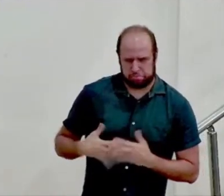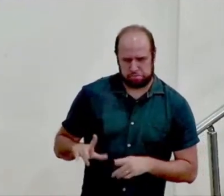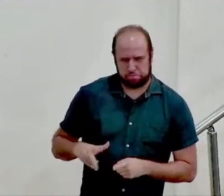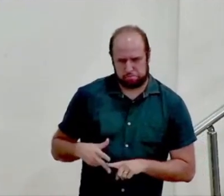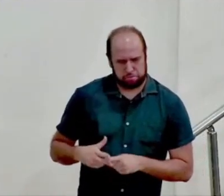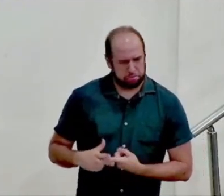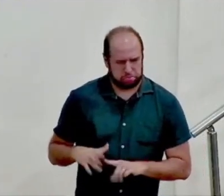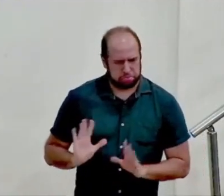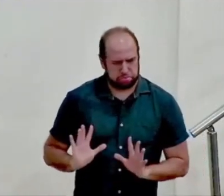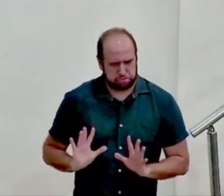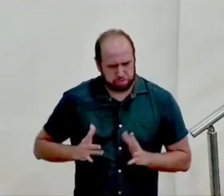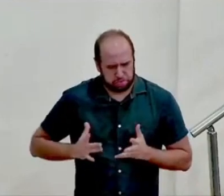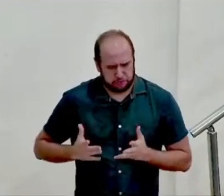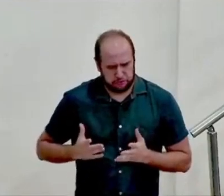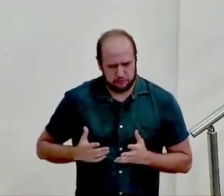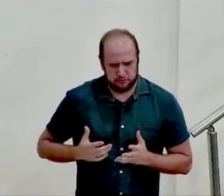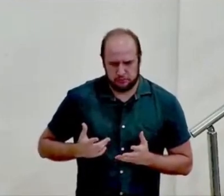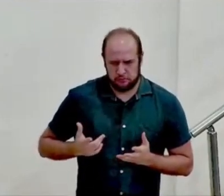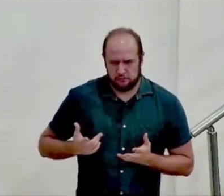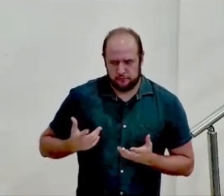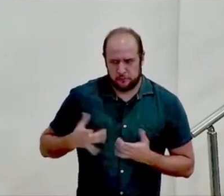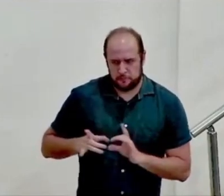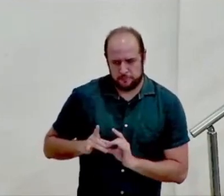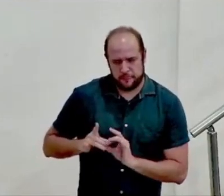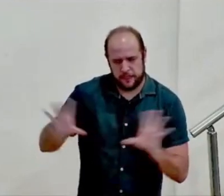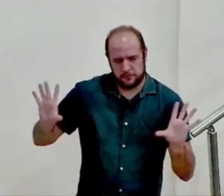mim não e aí volta atrás